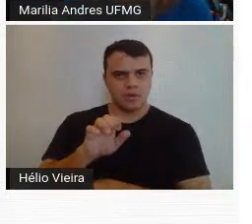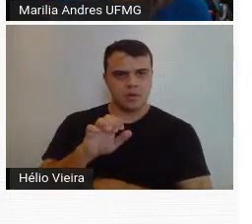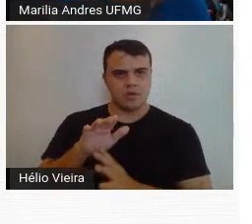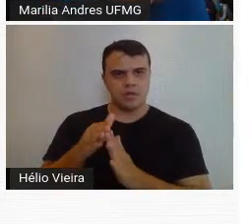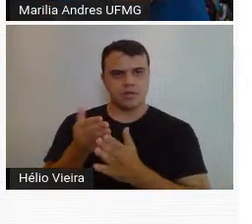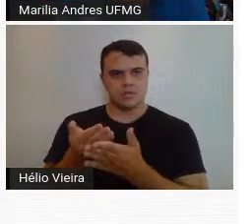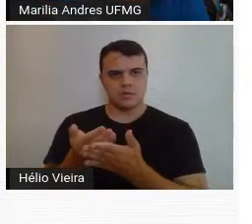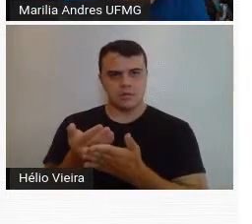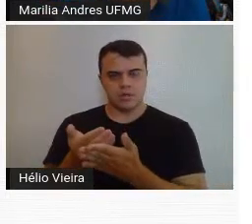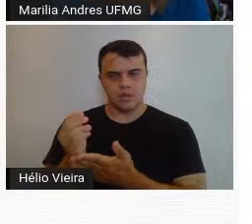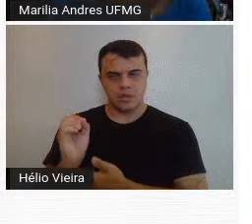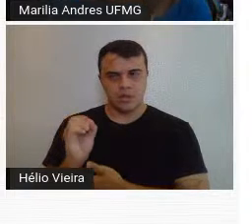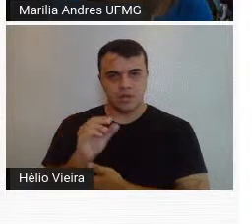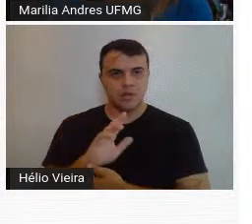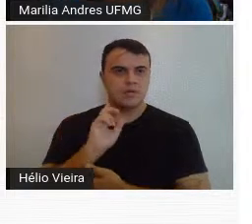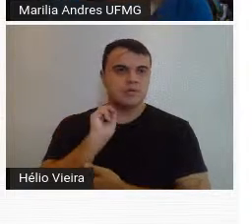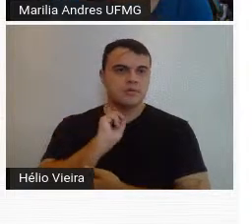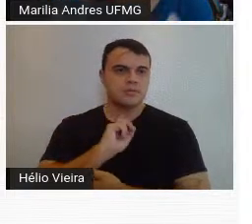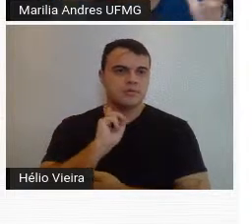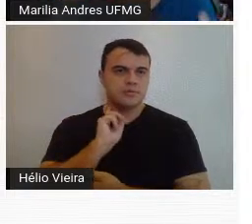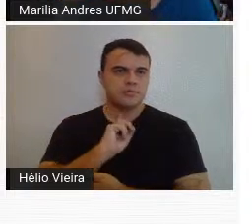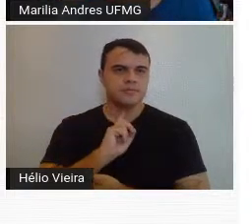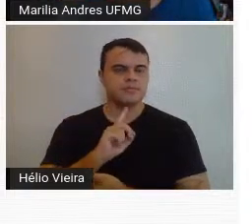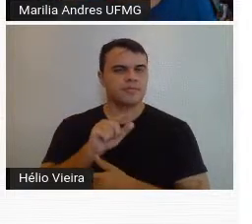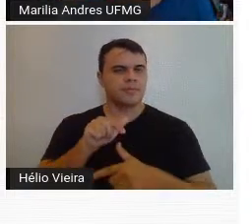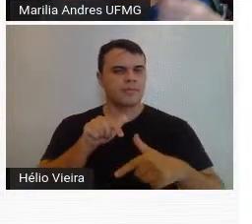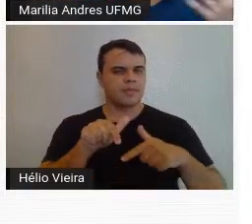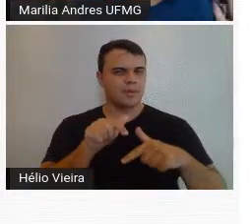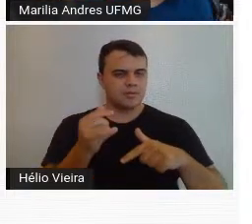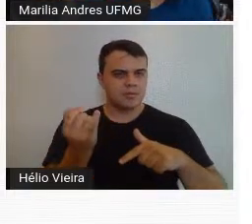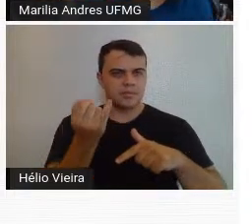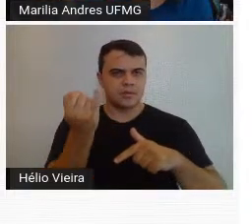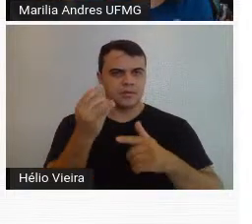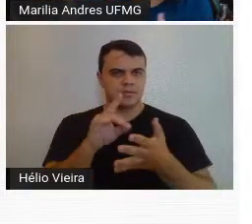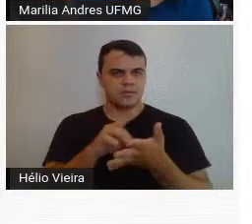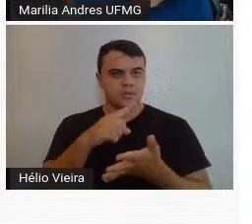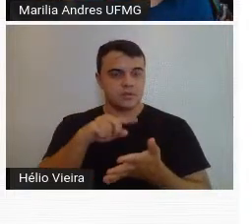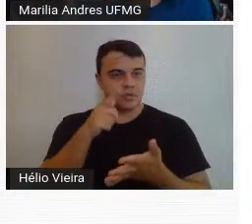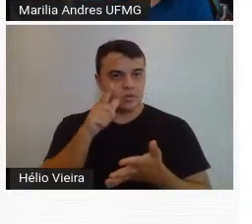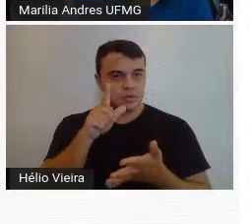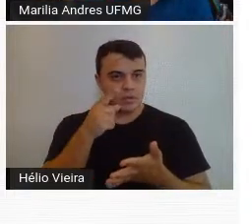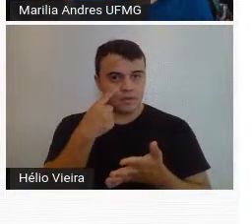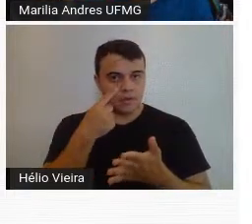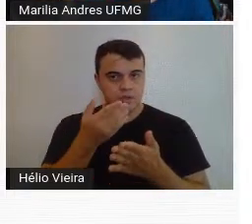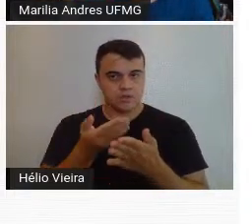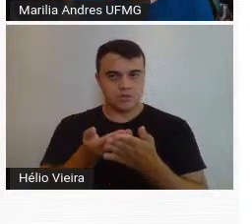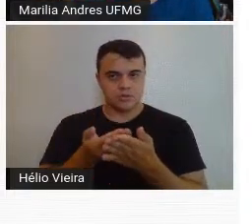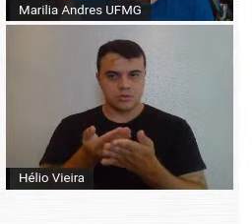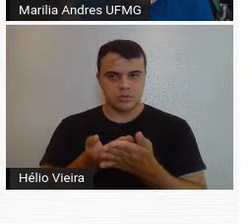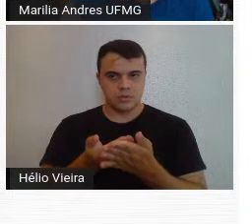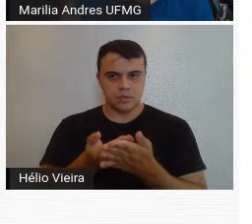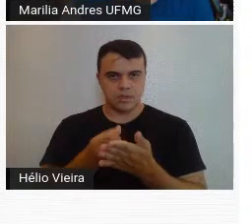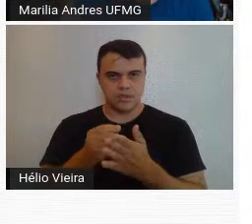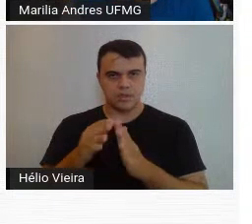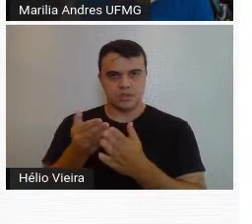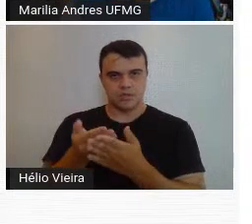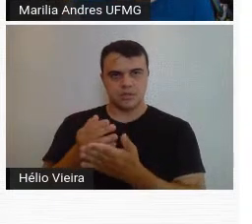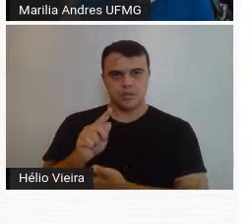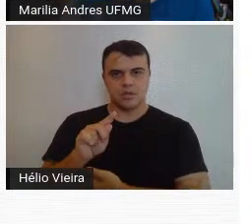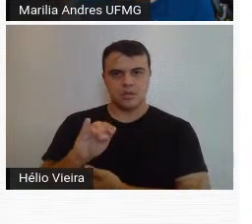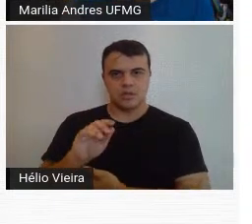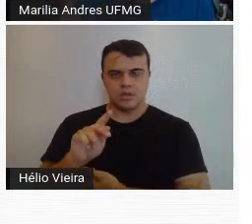Guignar na Cultura Modernista de Minas, que é um trabalho fundamental para a gente estudar a Escola Guignar.